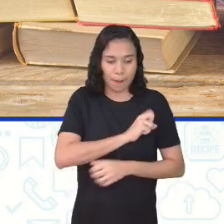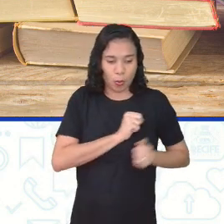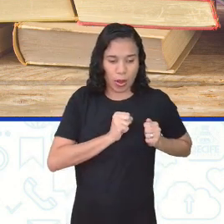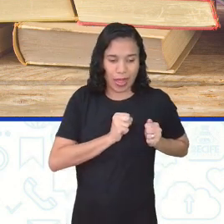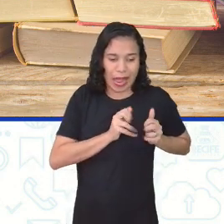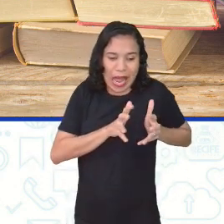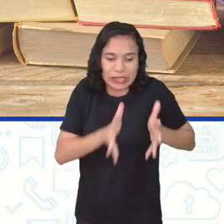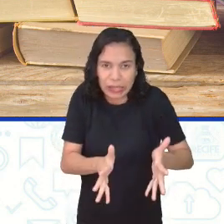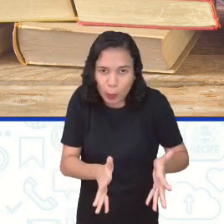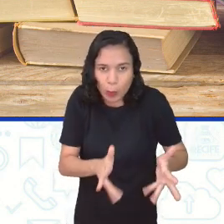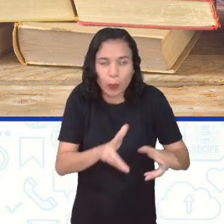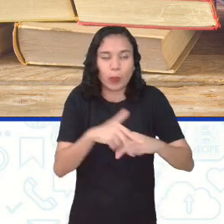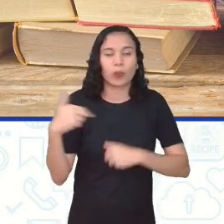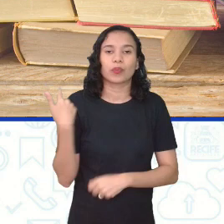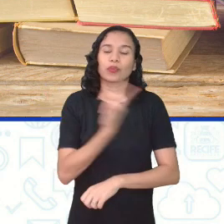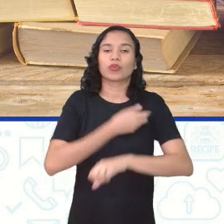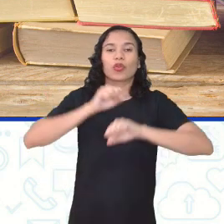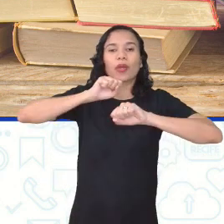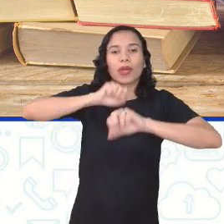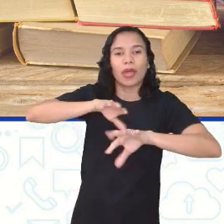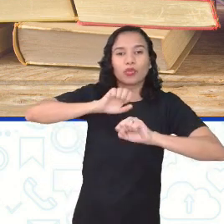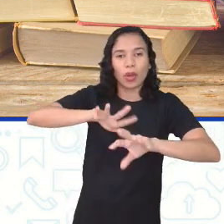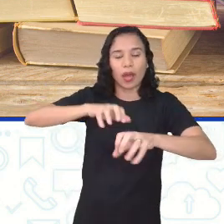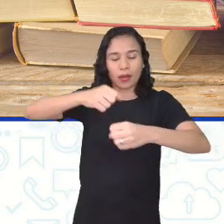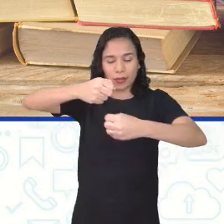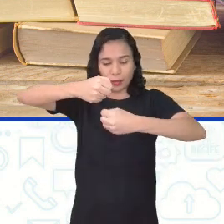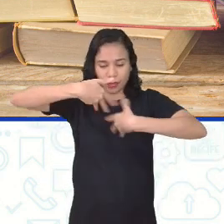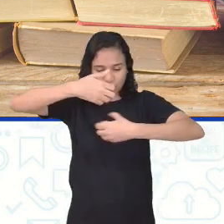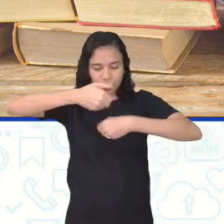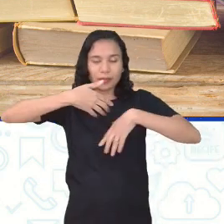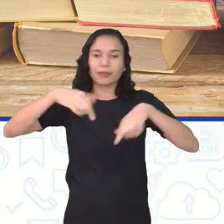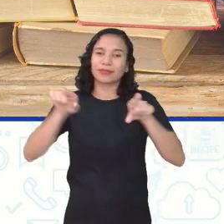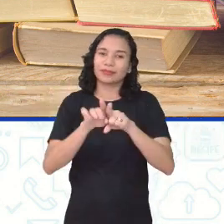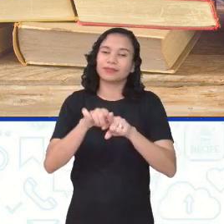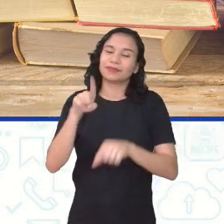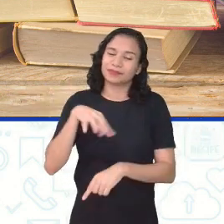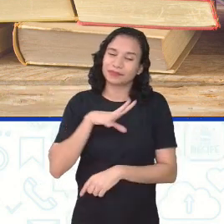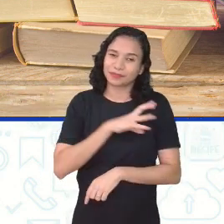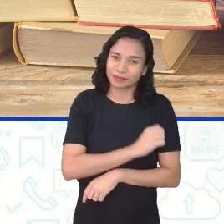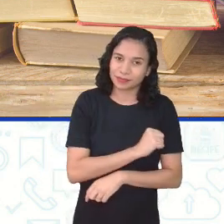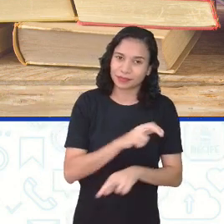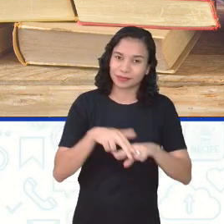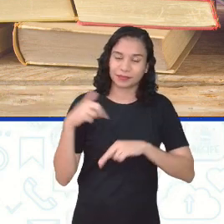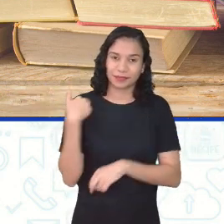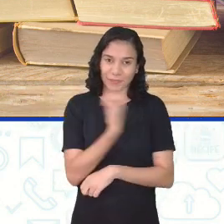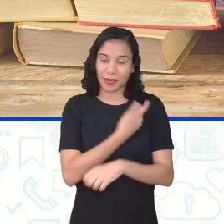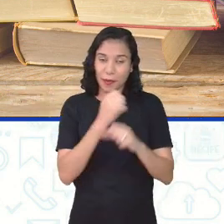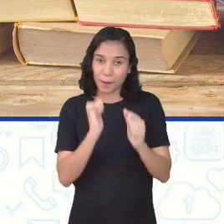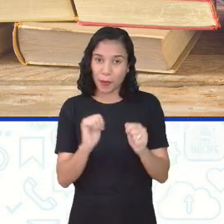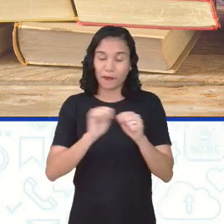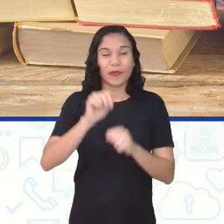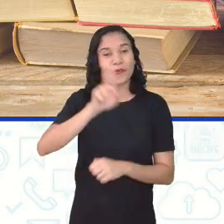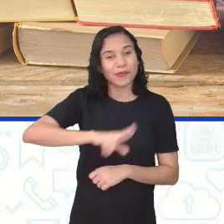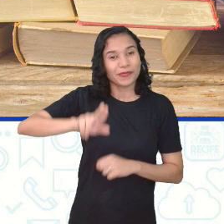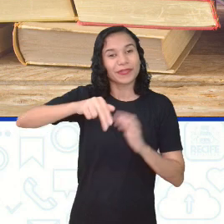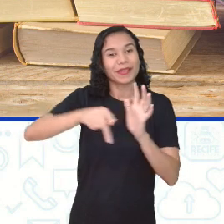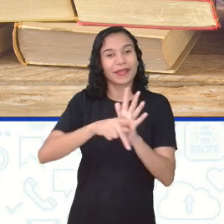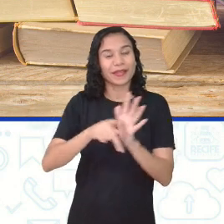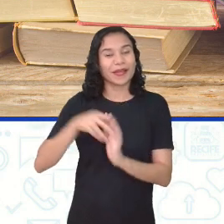Sim. E aí, gente educar também, educar-se. E educar o outro também é um álcool de amor. E a gente pode fazer isso através dos podcasts?